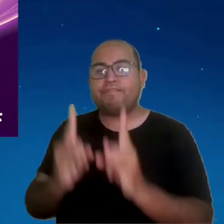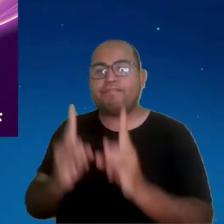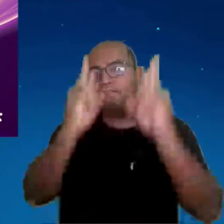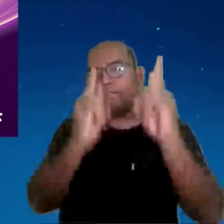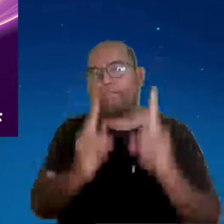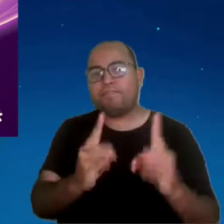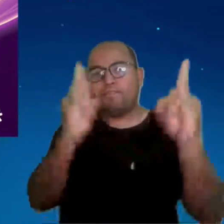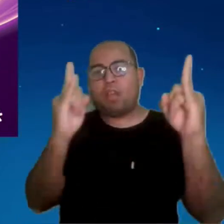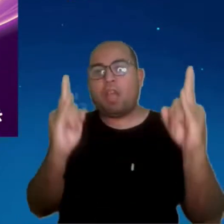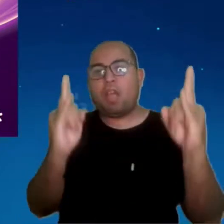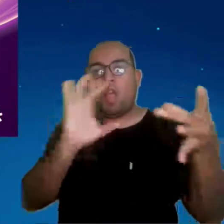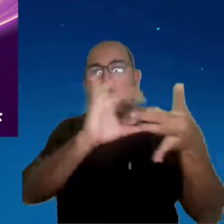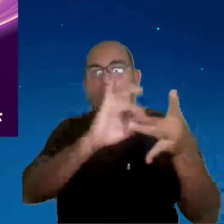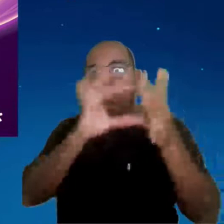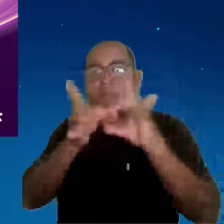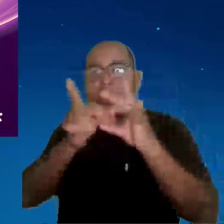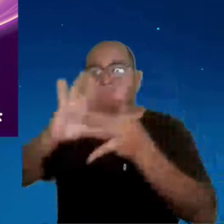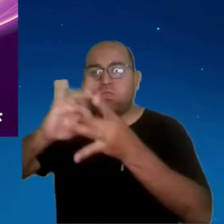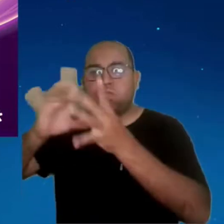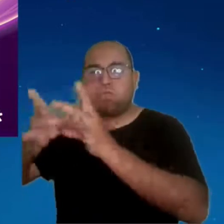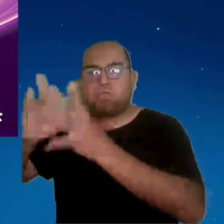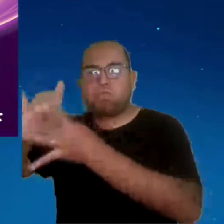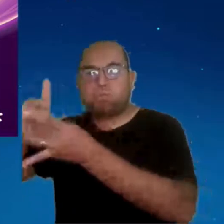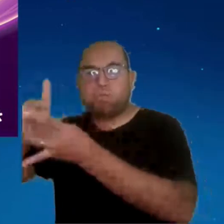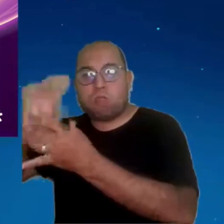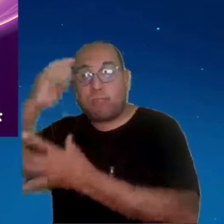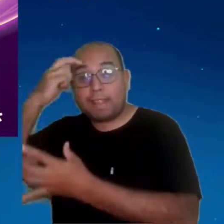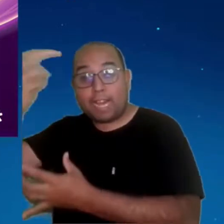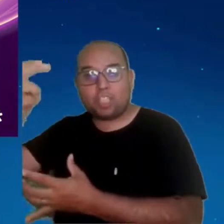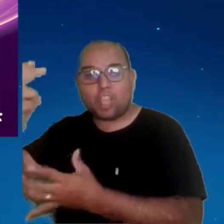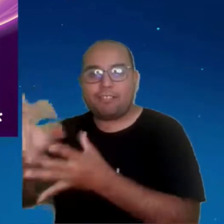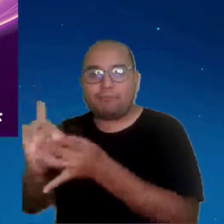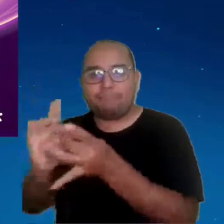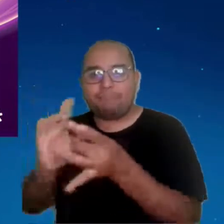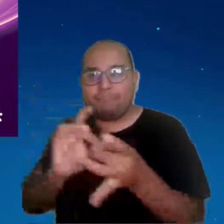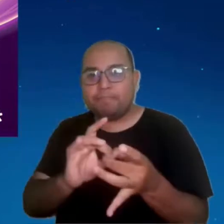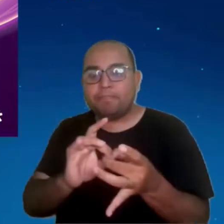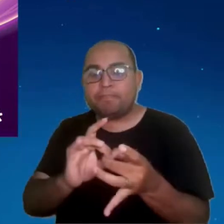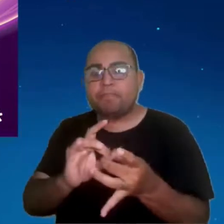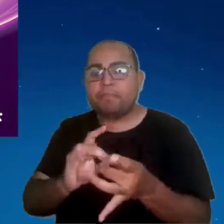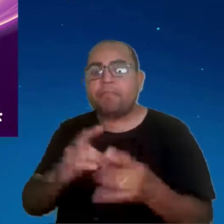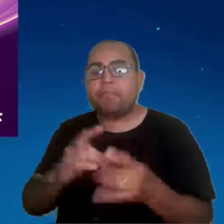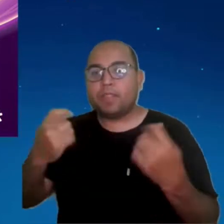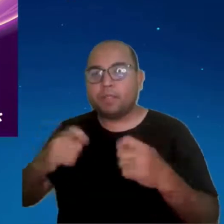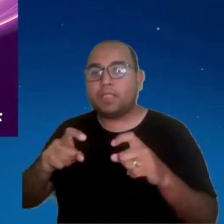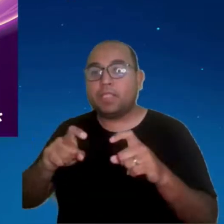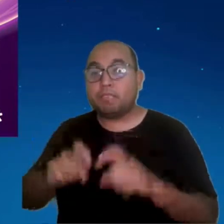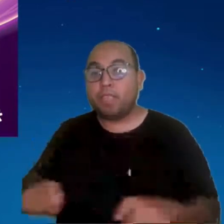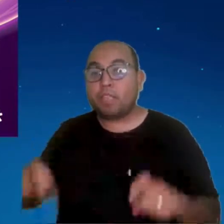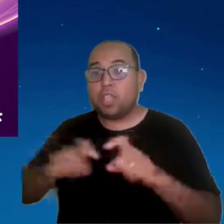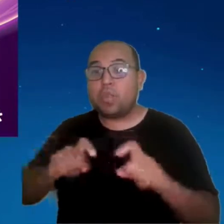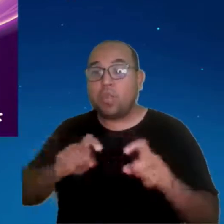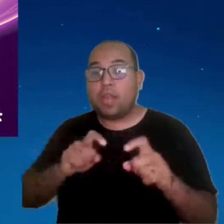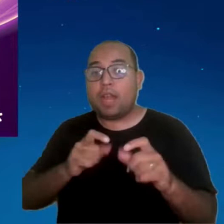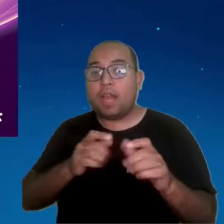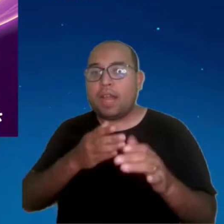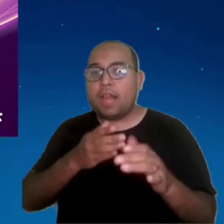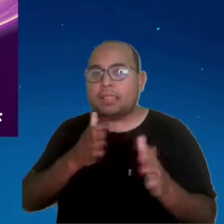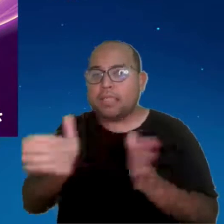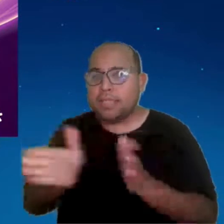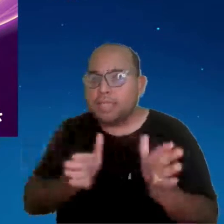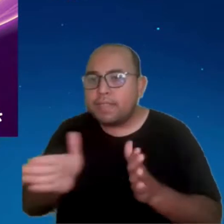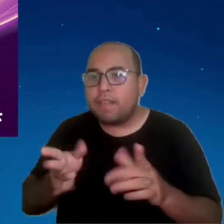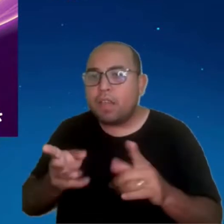Essa cidade inteligente, ela precisa ser digital, ser acessível e ter mobilidade.